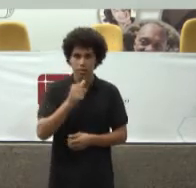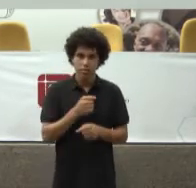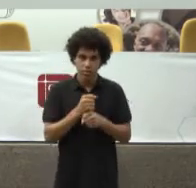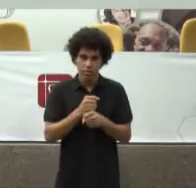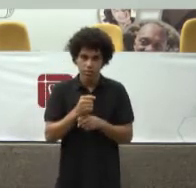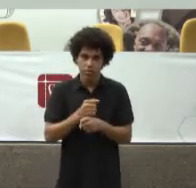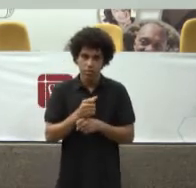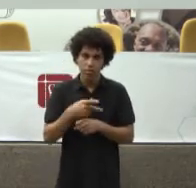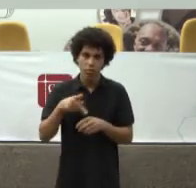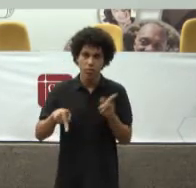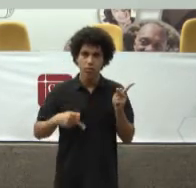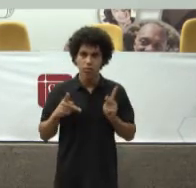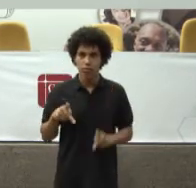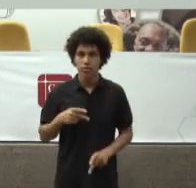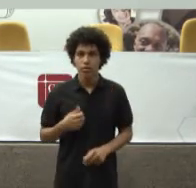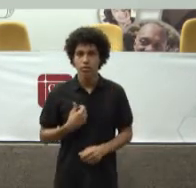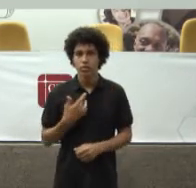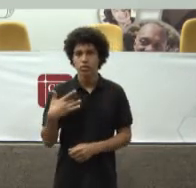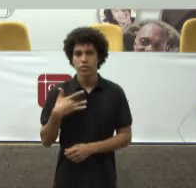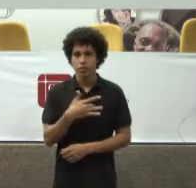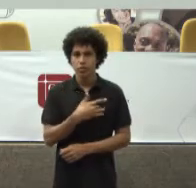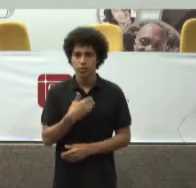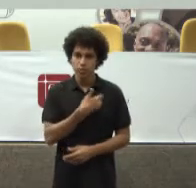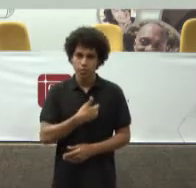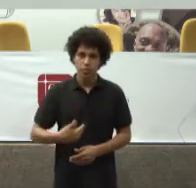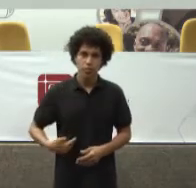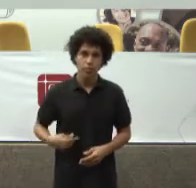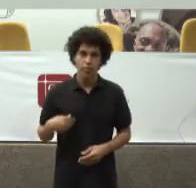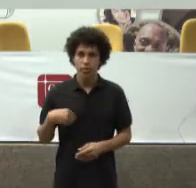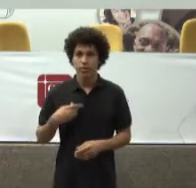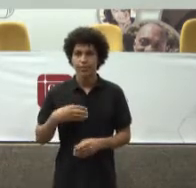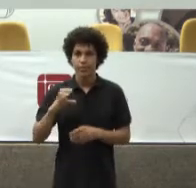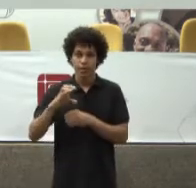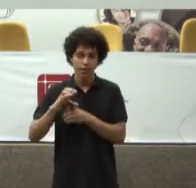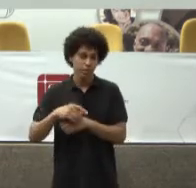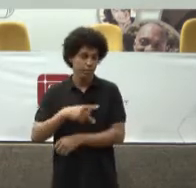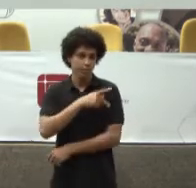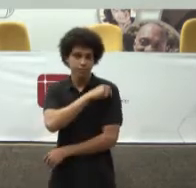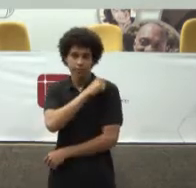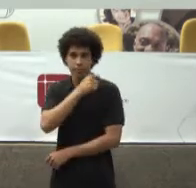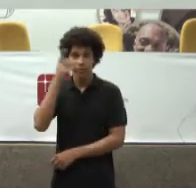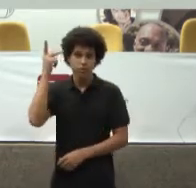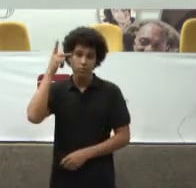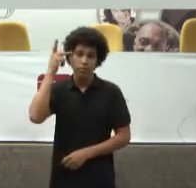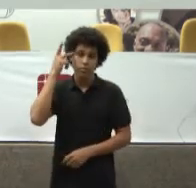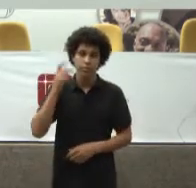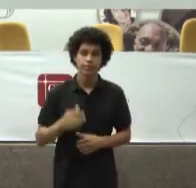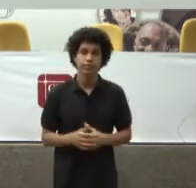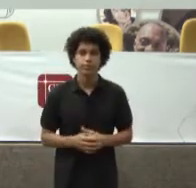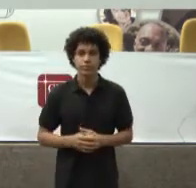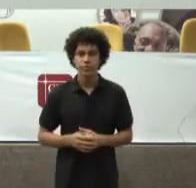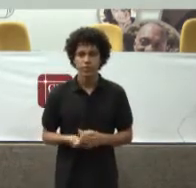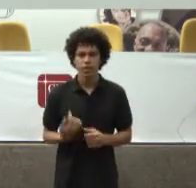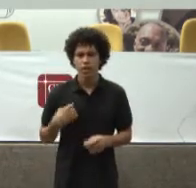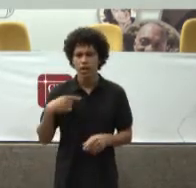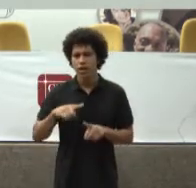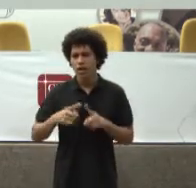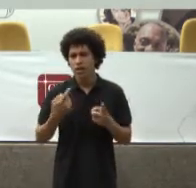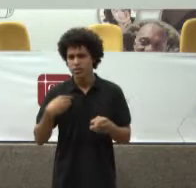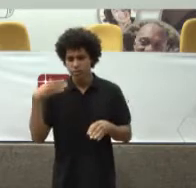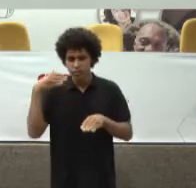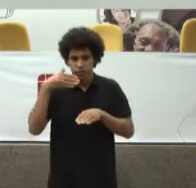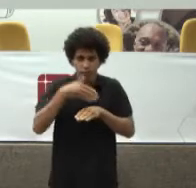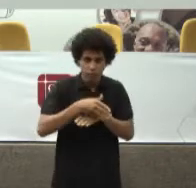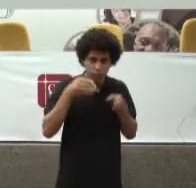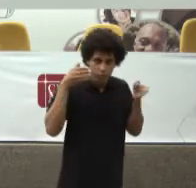Da capital de São Paulo Antes de entrar Efetivamente No tema E na ideia Que eu tenho De qual seja